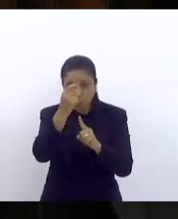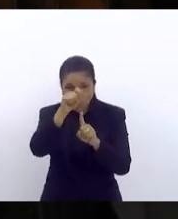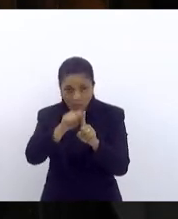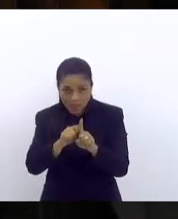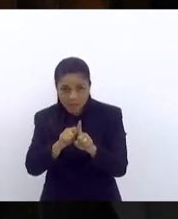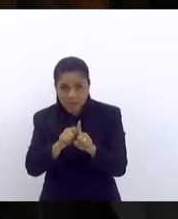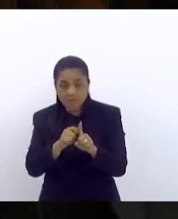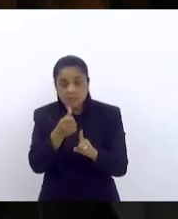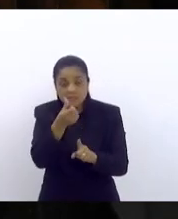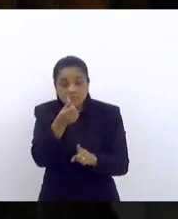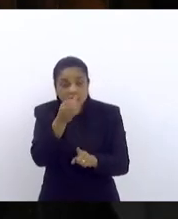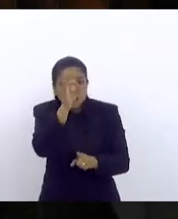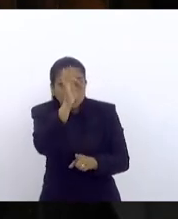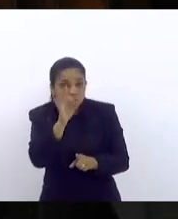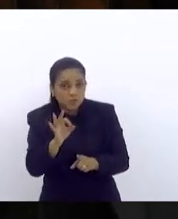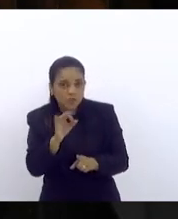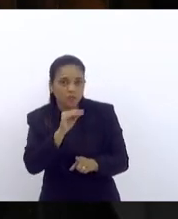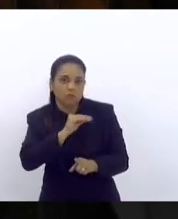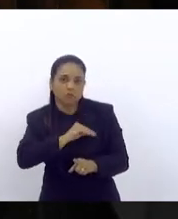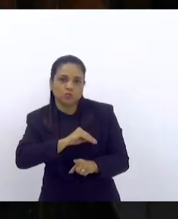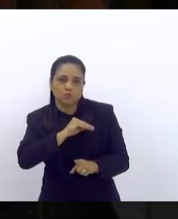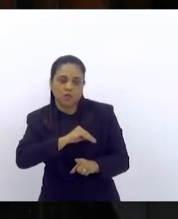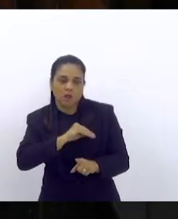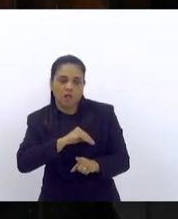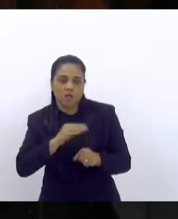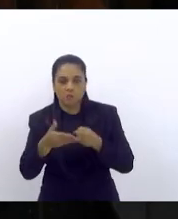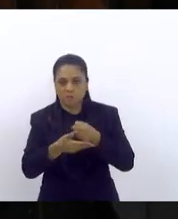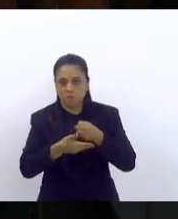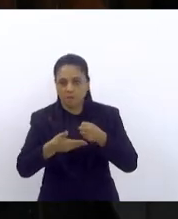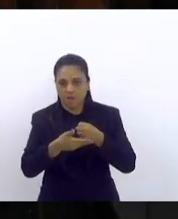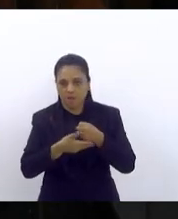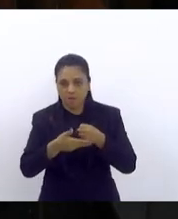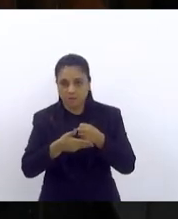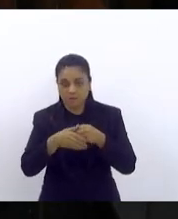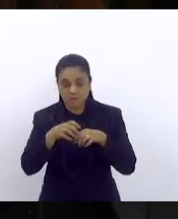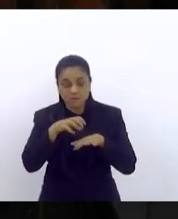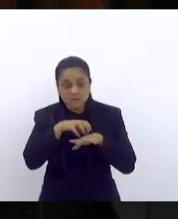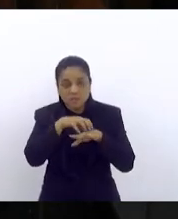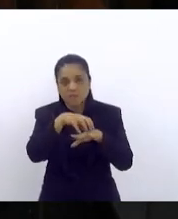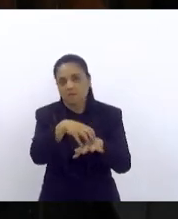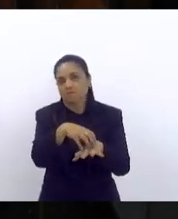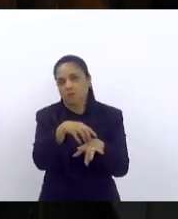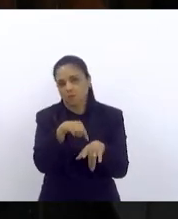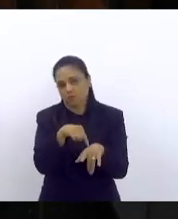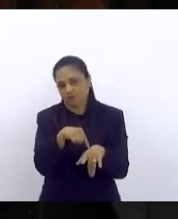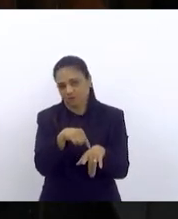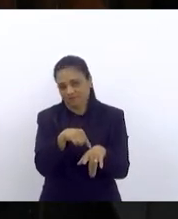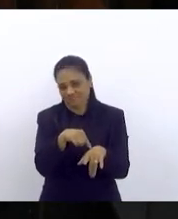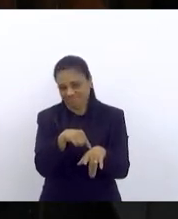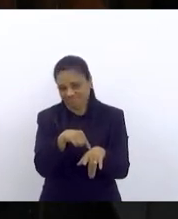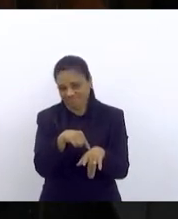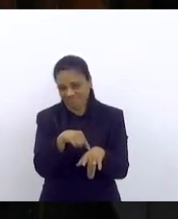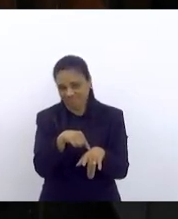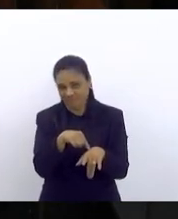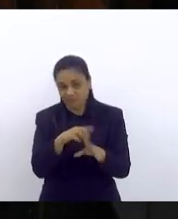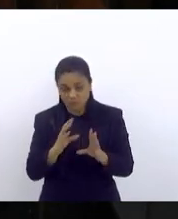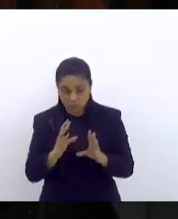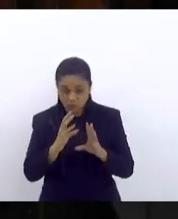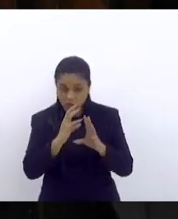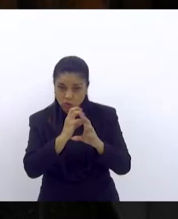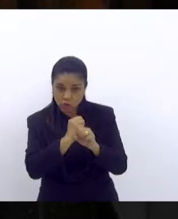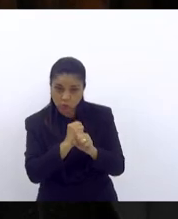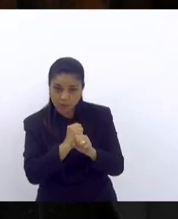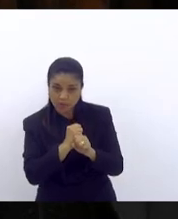do salário mínimo em transporte se você fizer essas contas